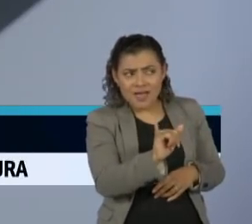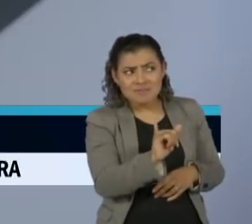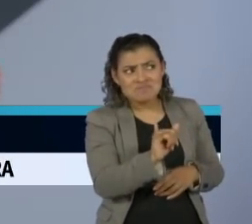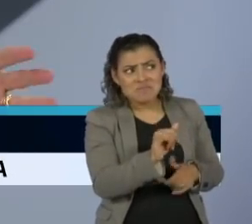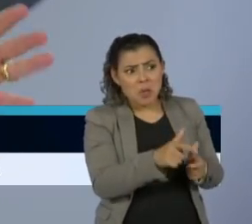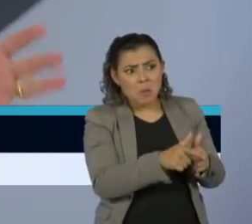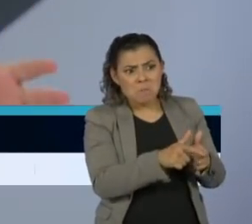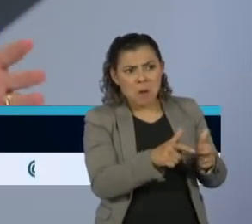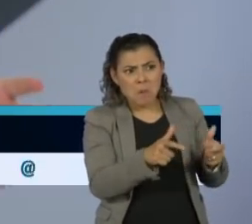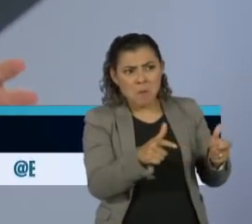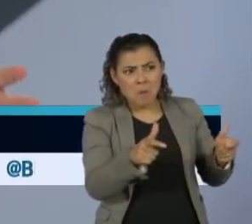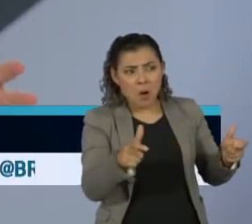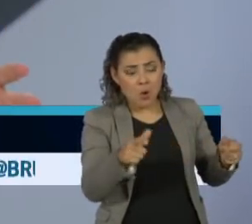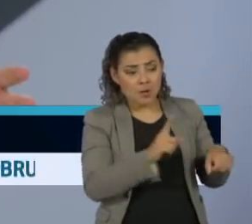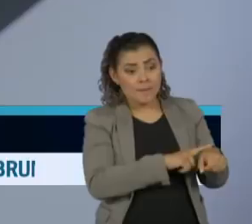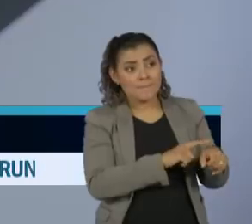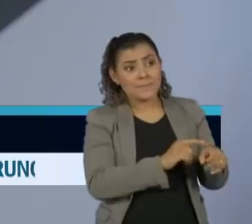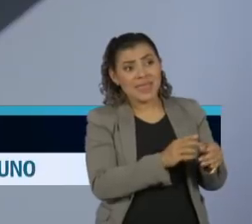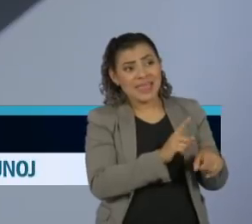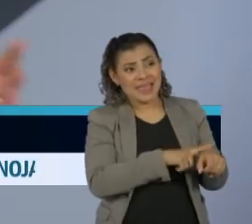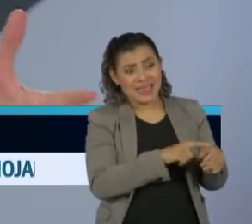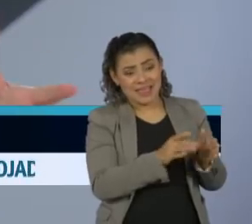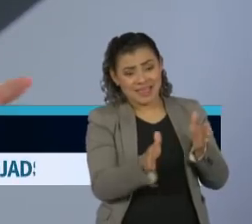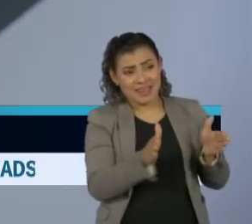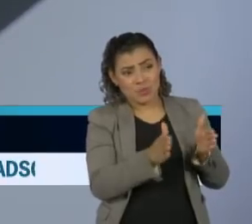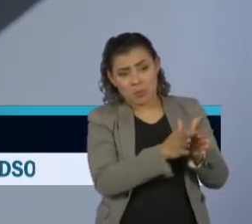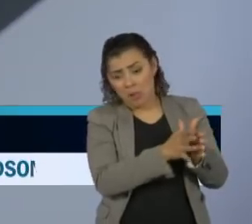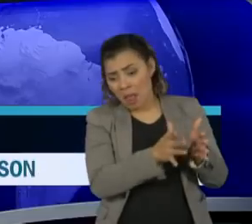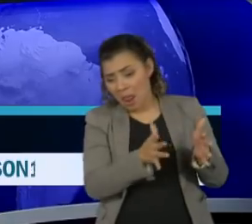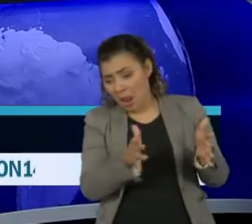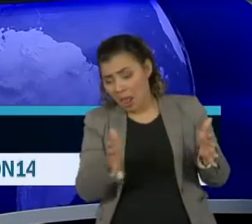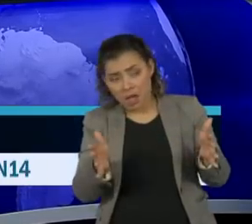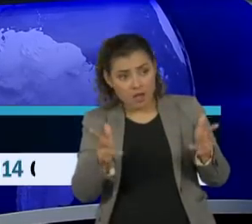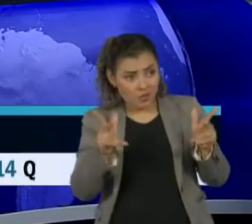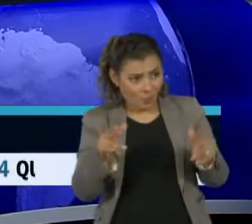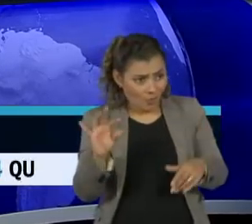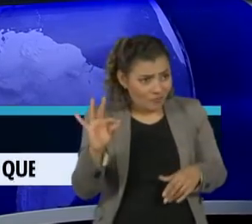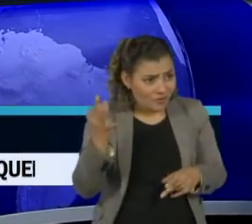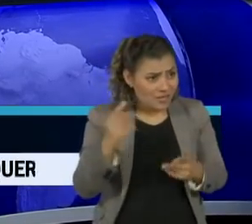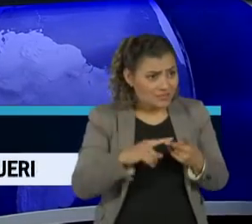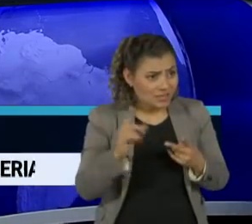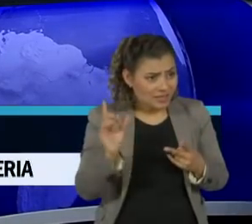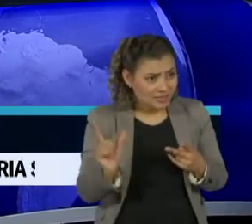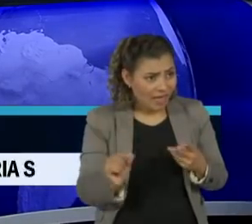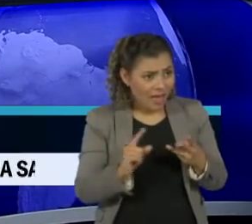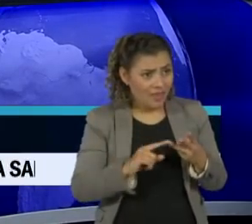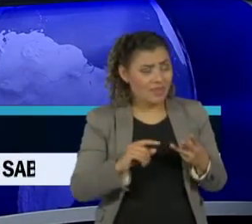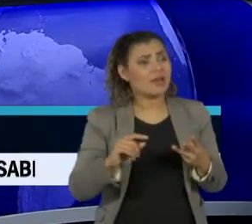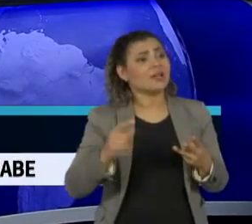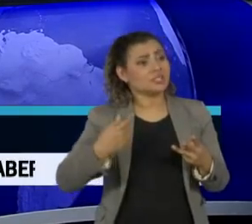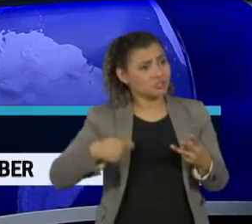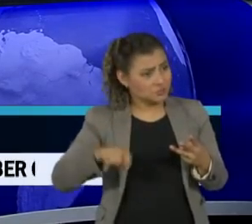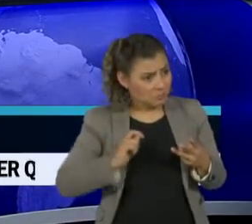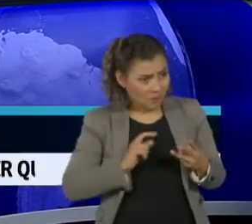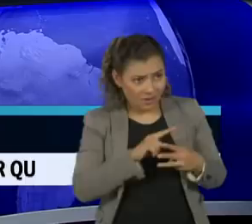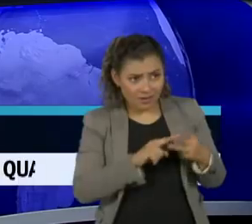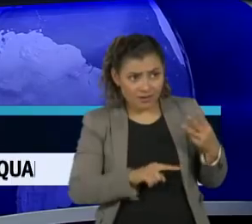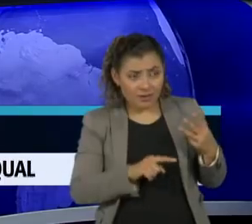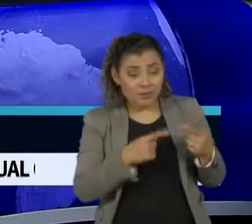evolução, de duração do grosso da pandemia, como França, Itália, Espanha, que já estão ali na